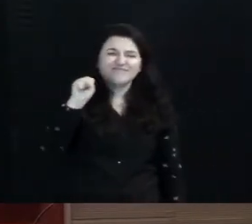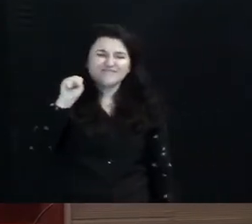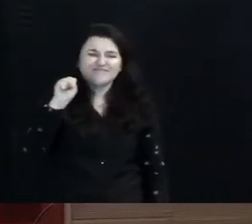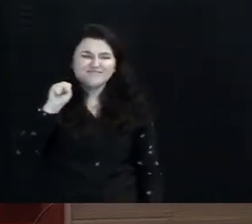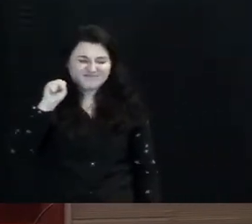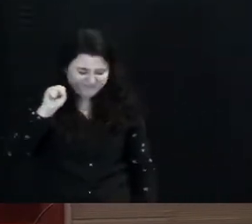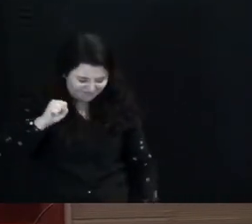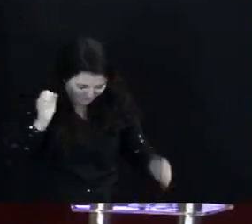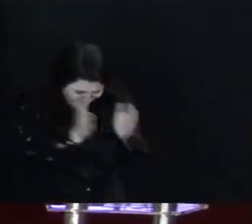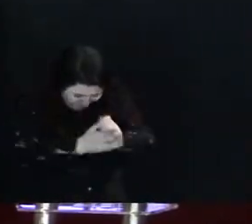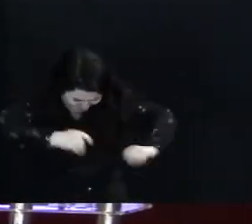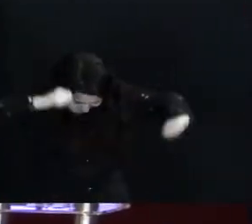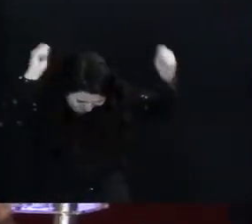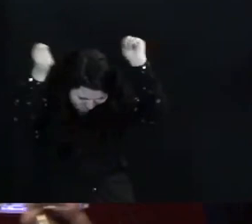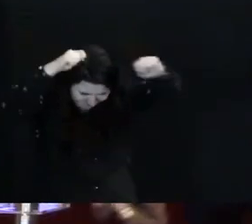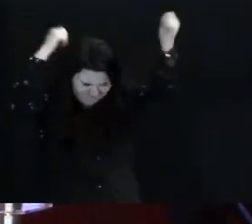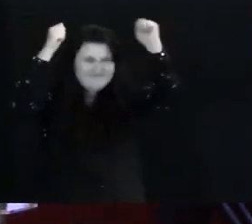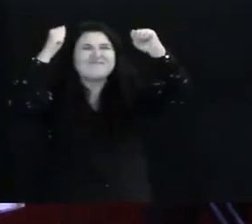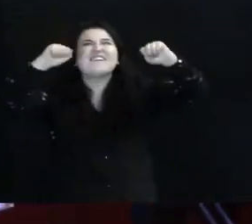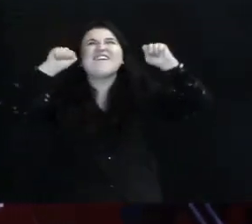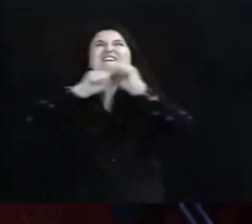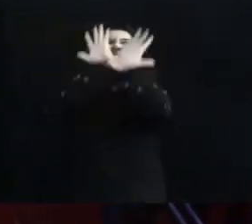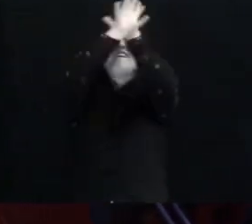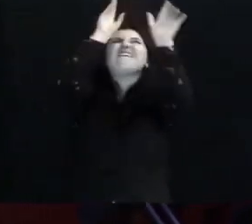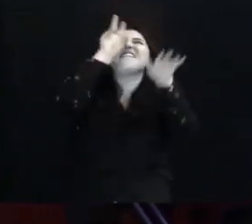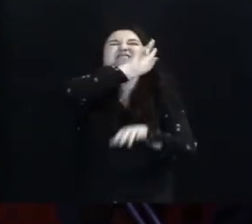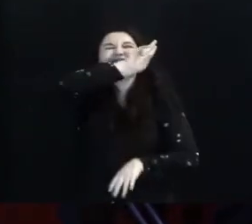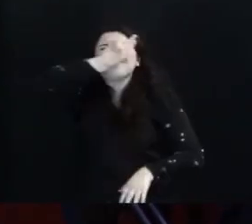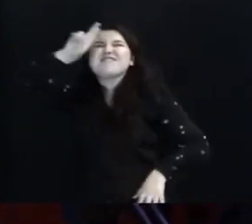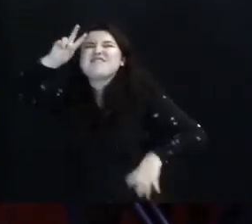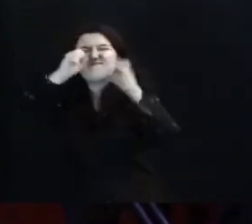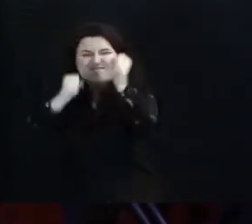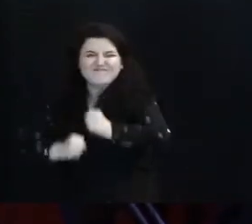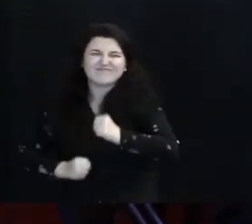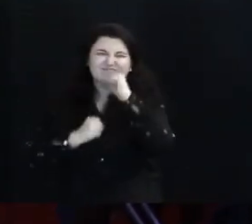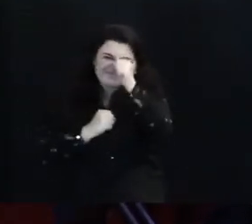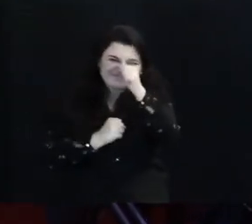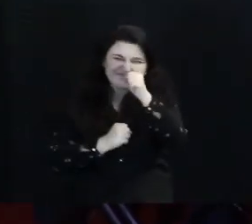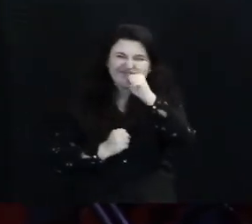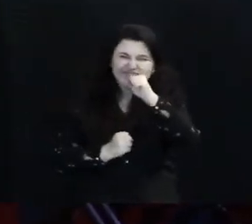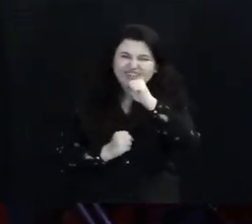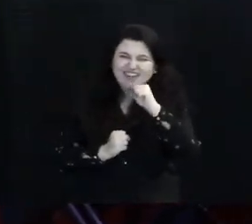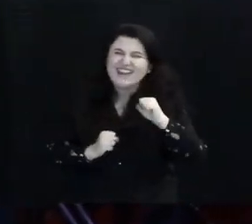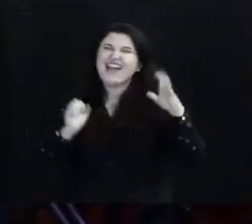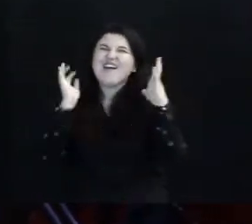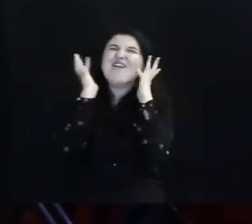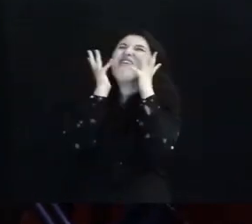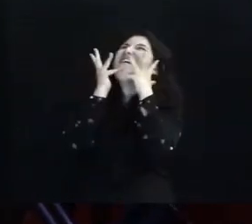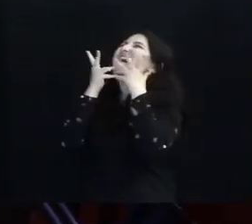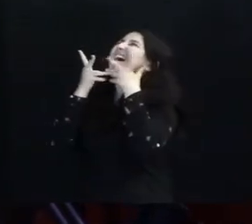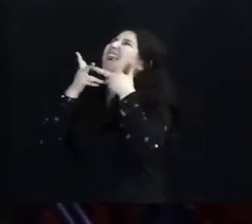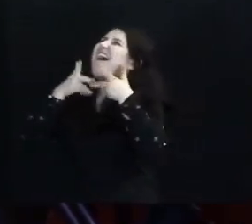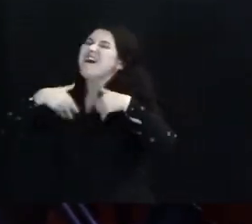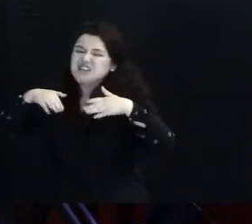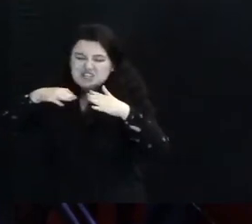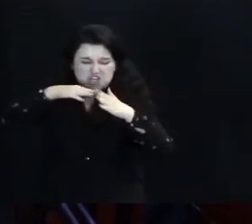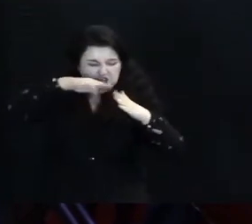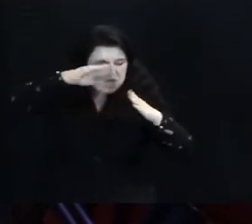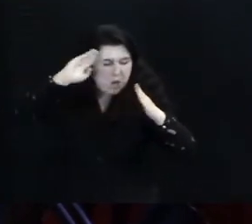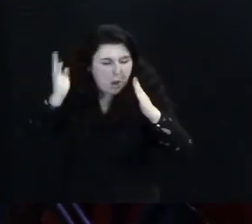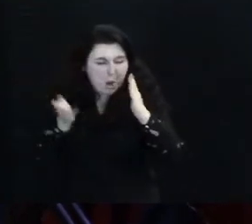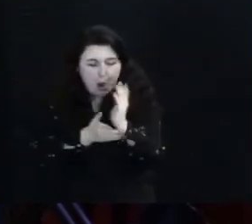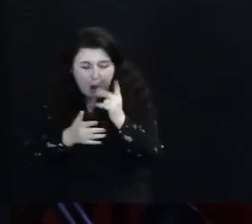Aleluia! Glória a esse nome poderoso Maravilhoso que tudo pode